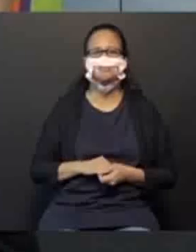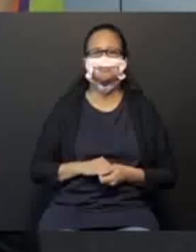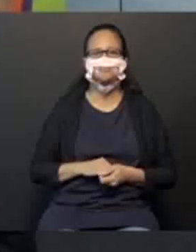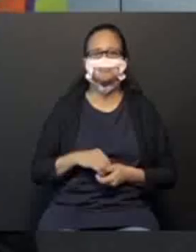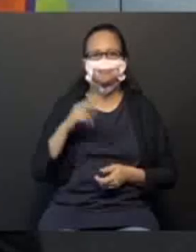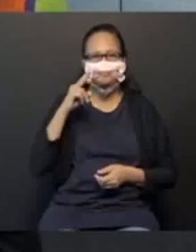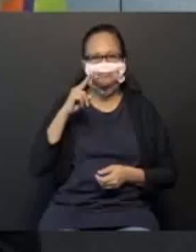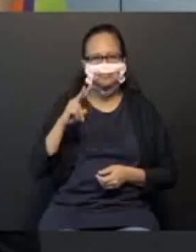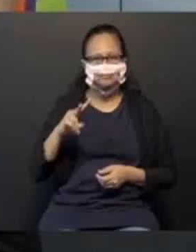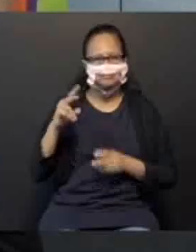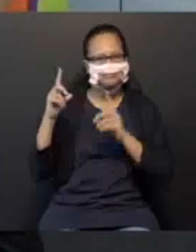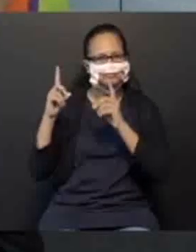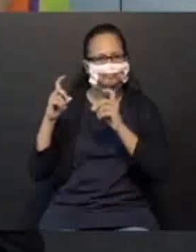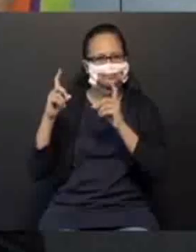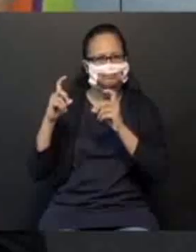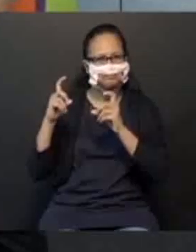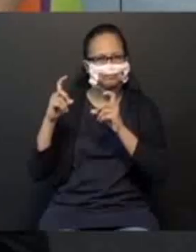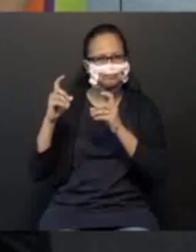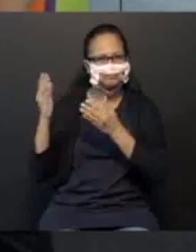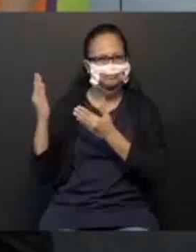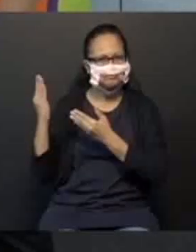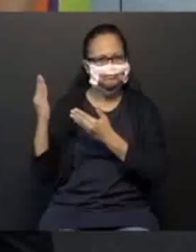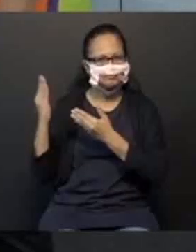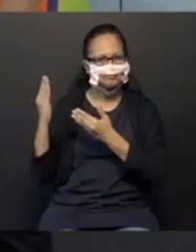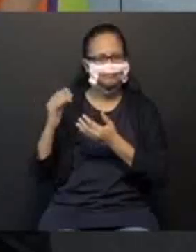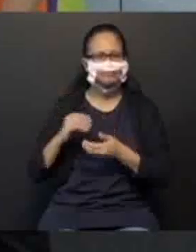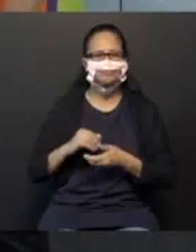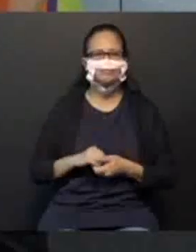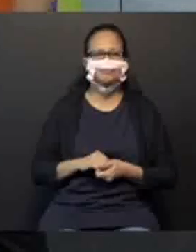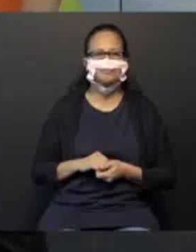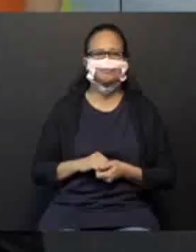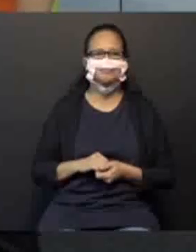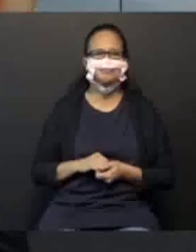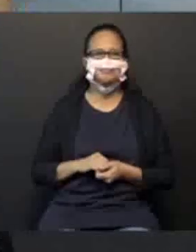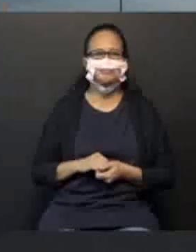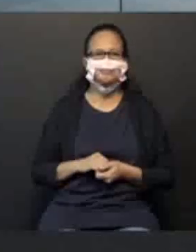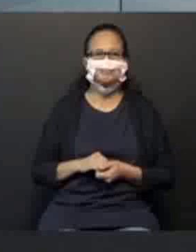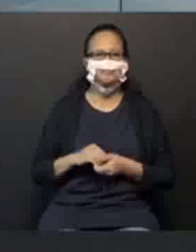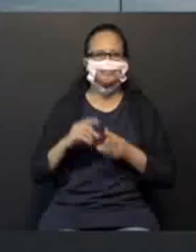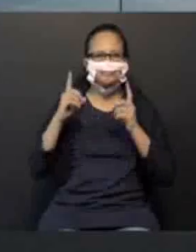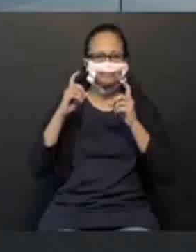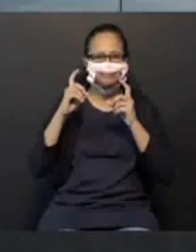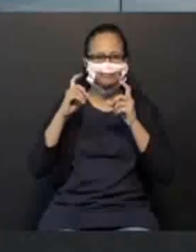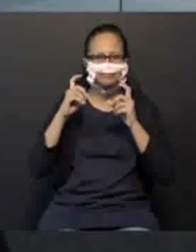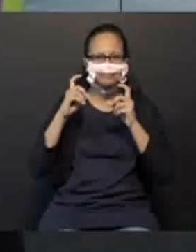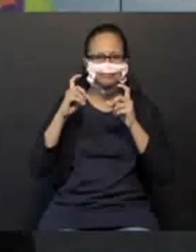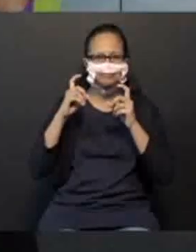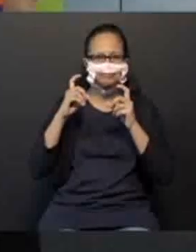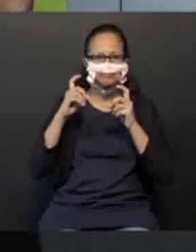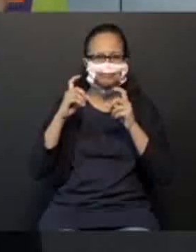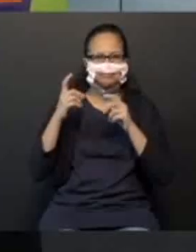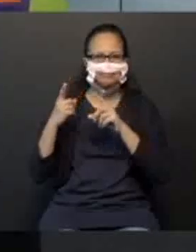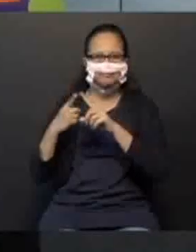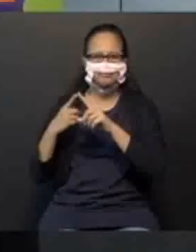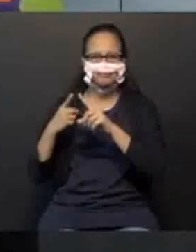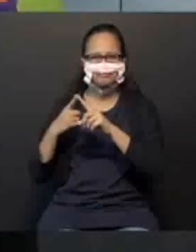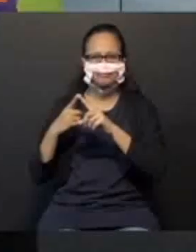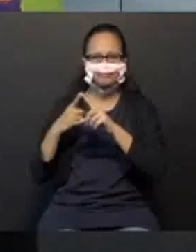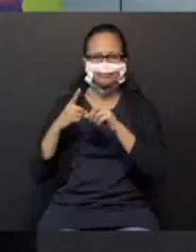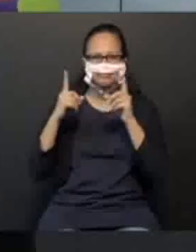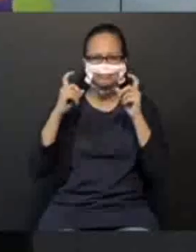Observe as fotografias e faça o que se pede. Fotografia 1 e fotografia 2.